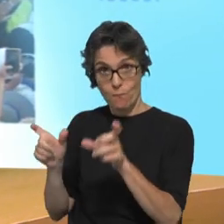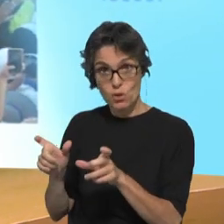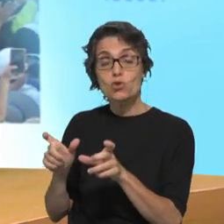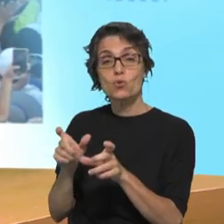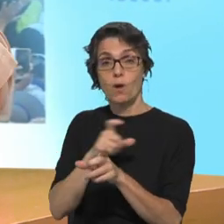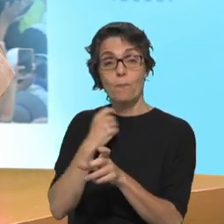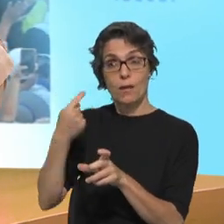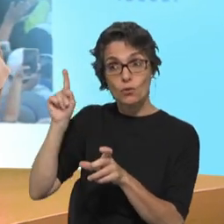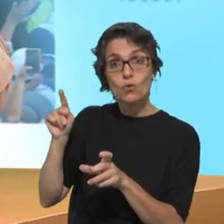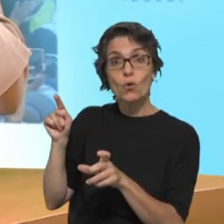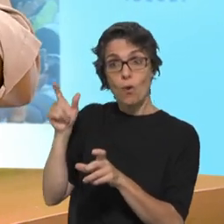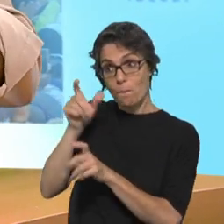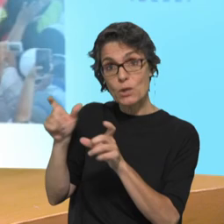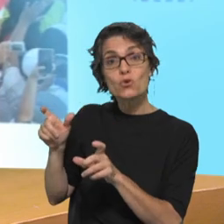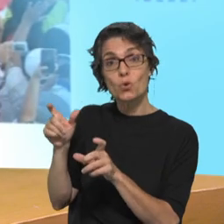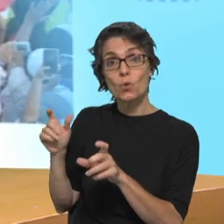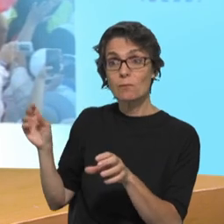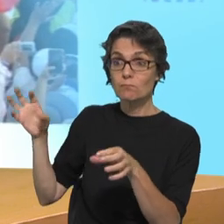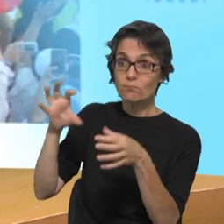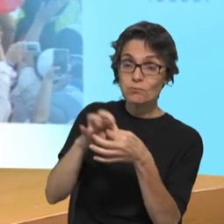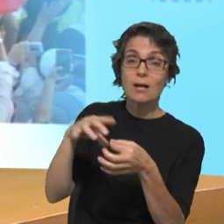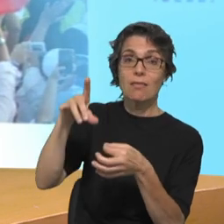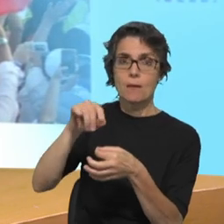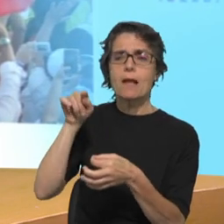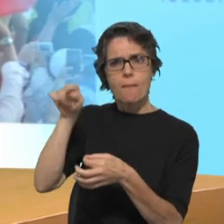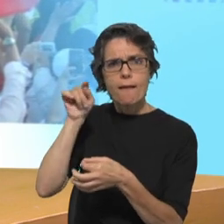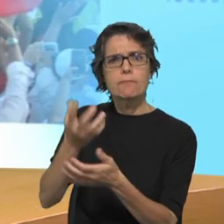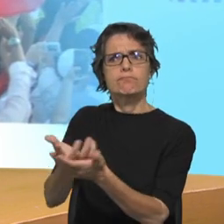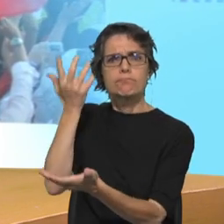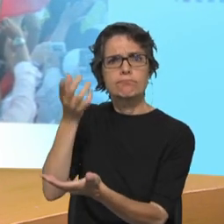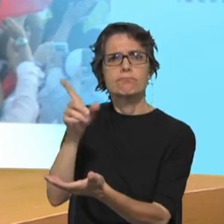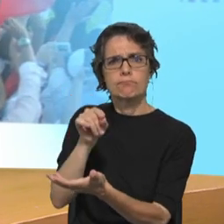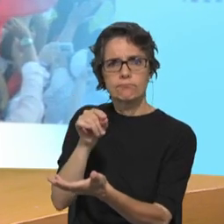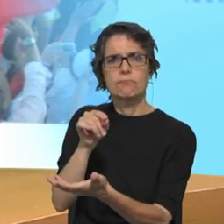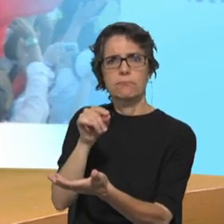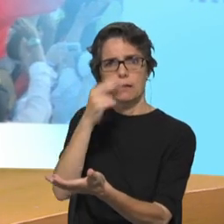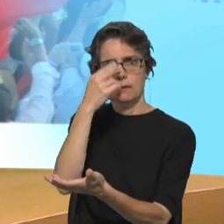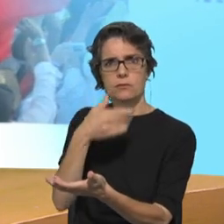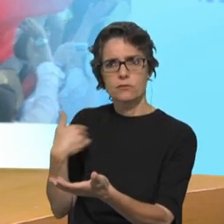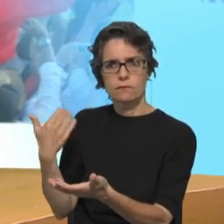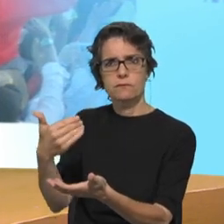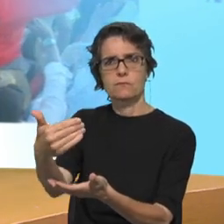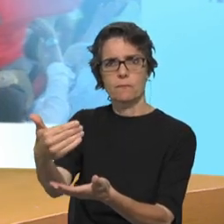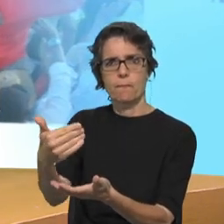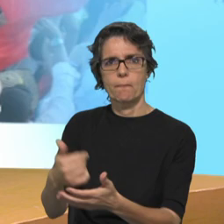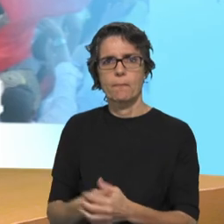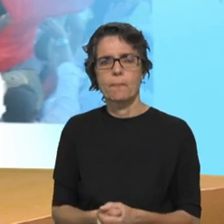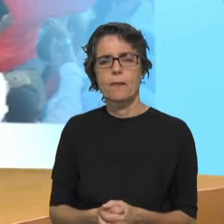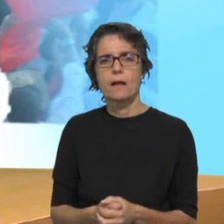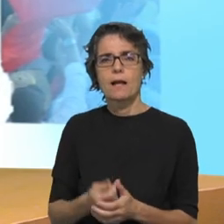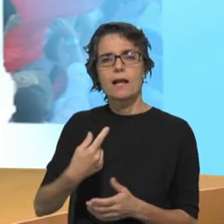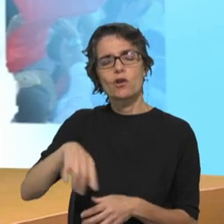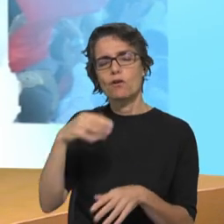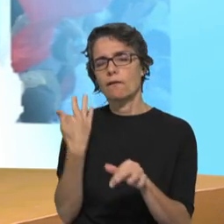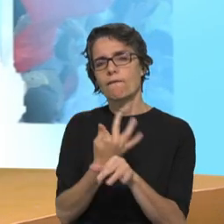laical onde os leigos são os grandes protagonistas de toda esta história. iremos, acima de tudo, fazer a